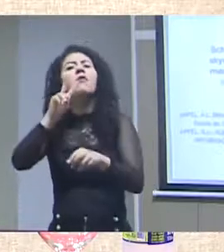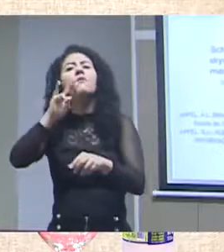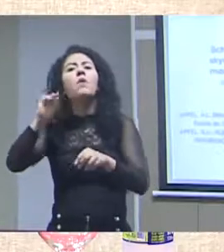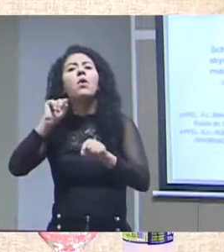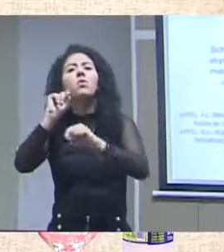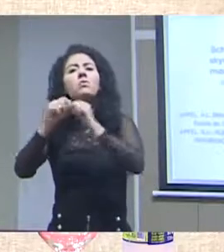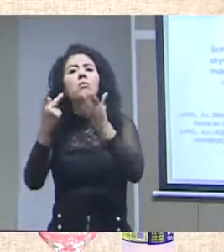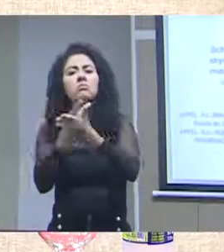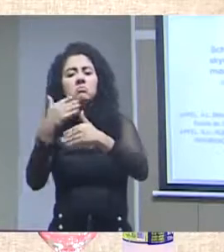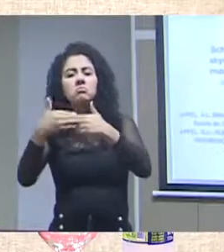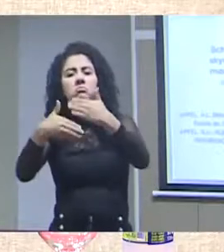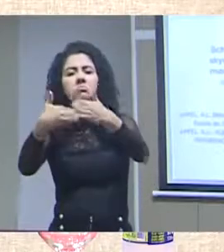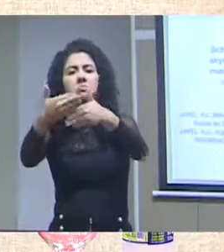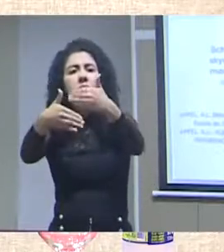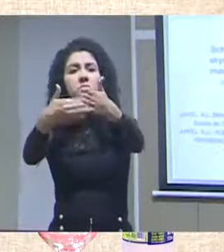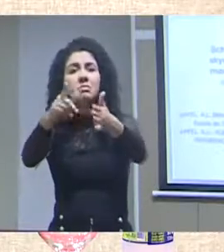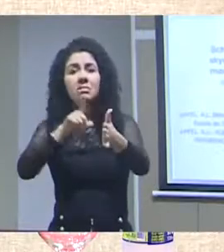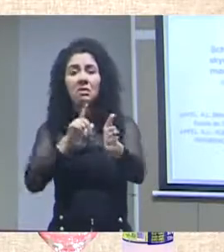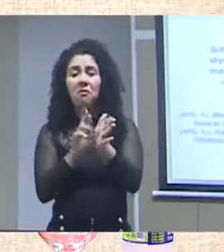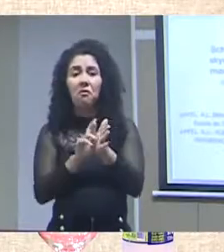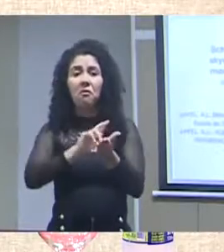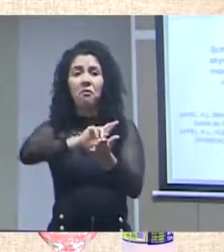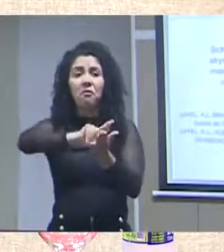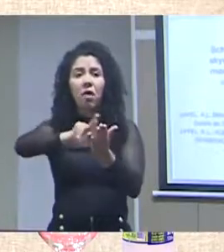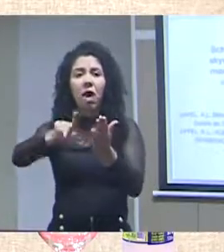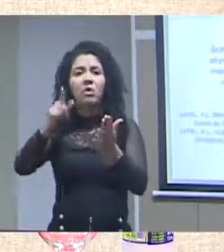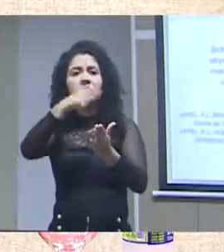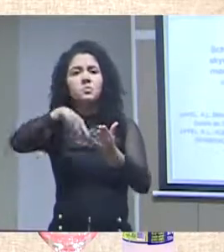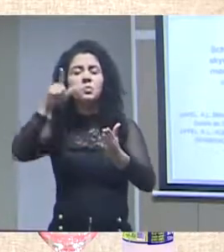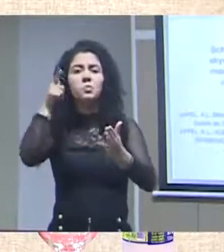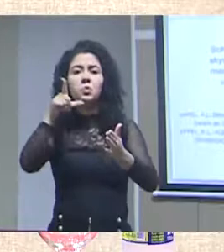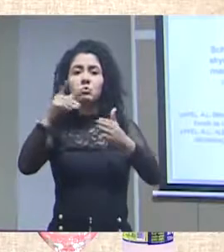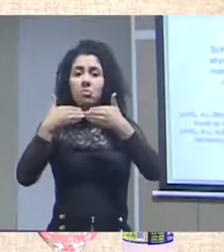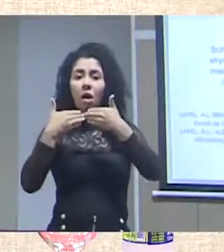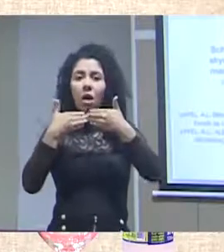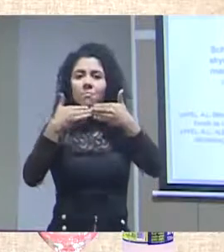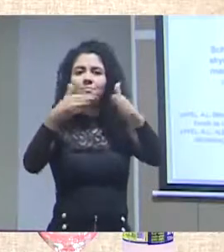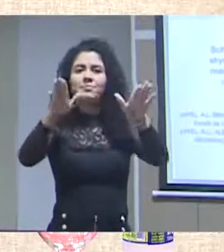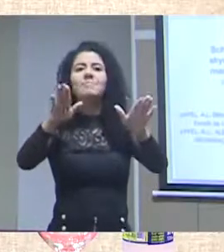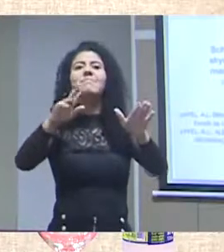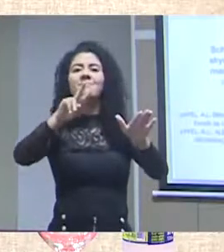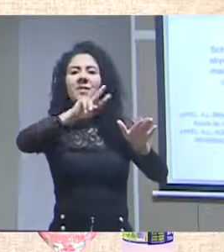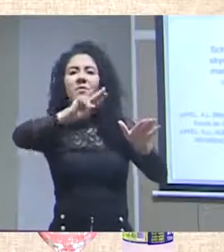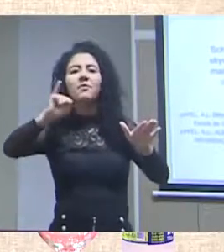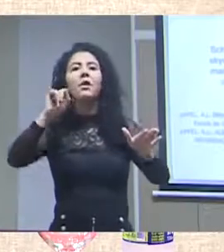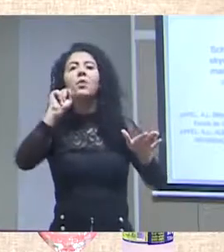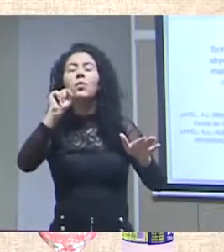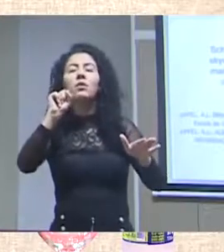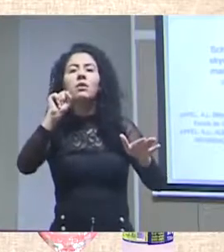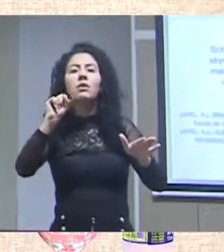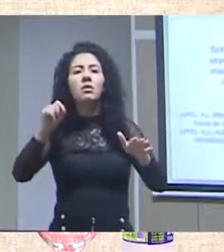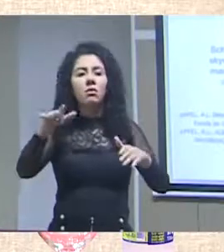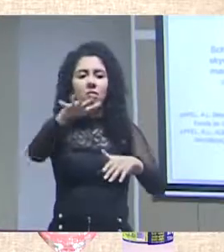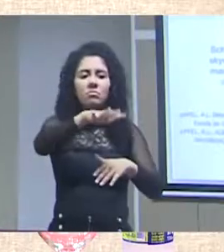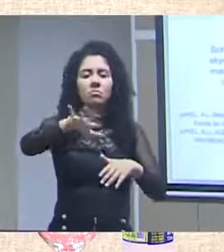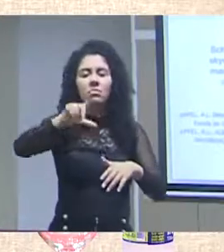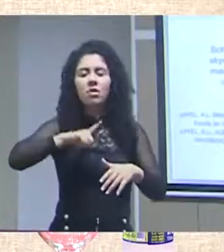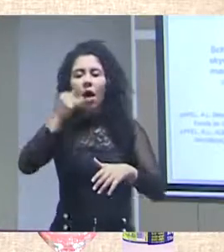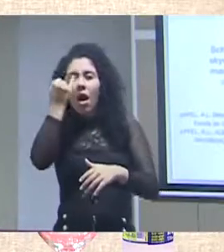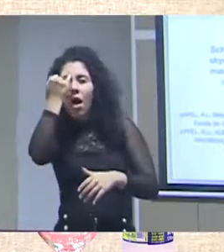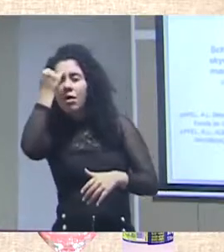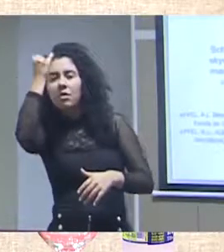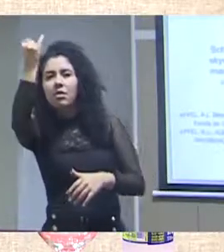propor uma série de dimensões da abertura que vão contaminar cada vez mais a